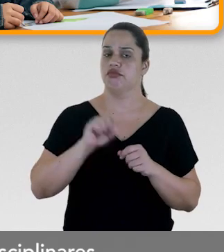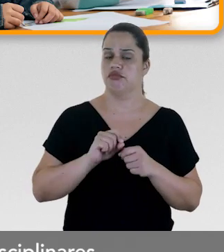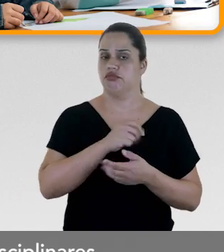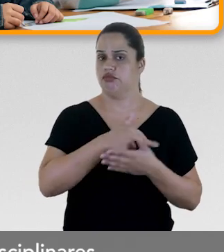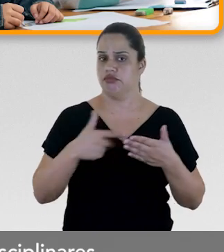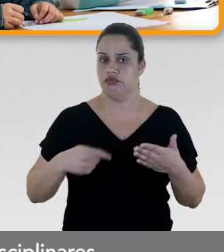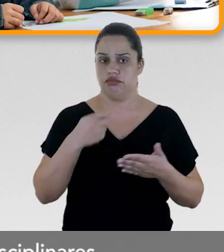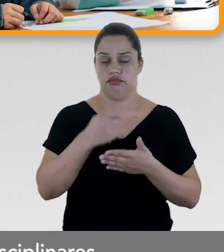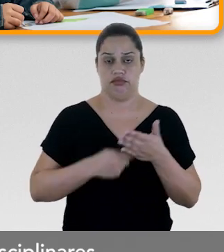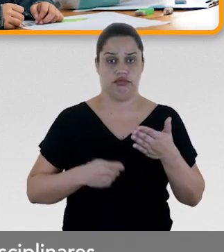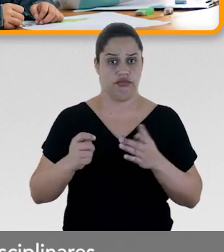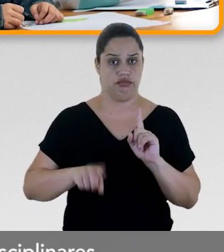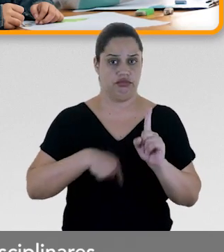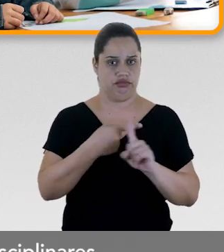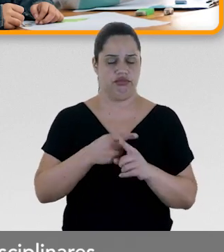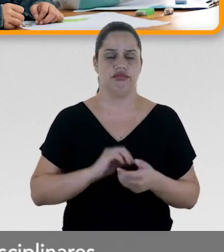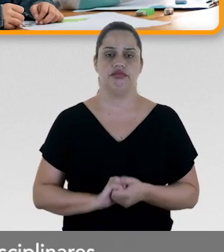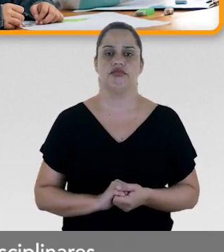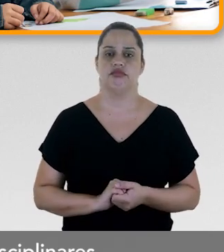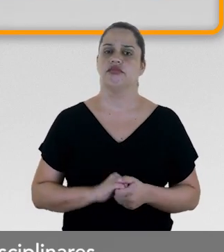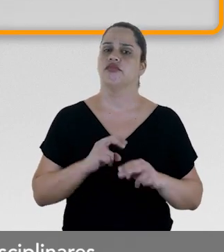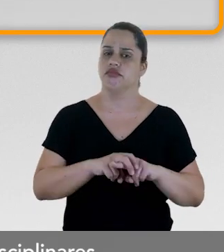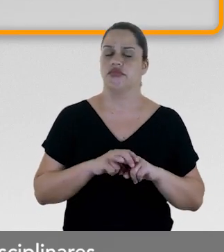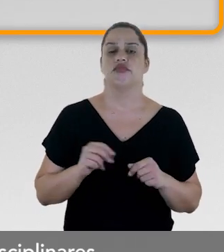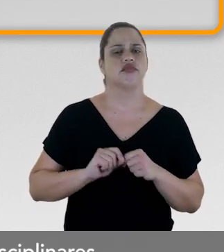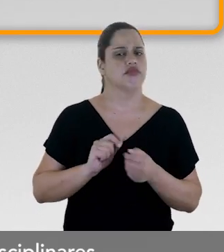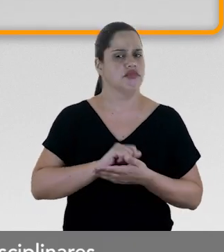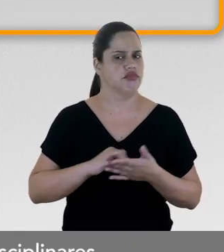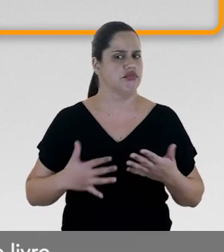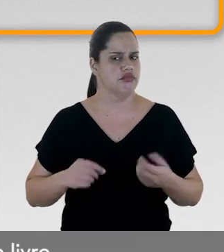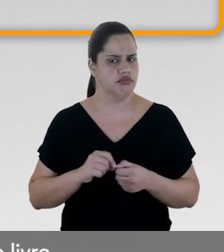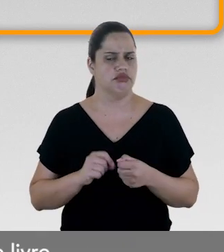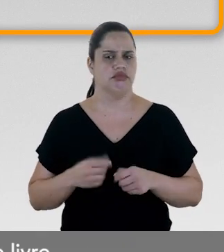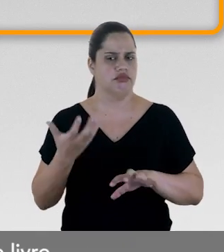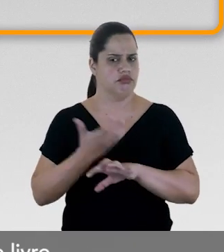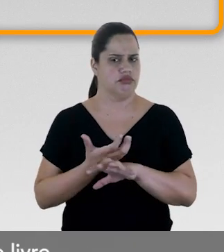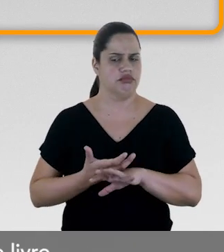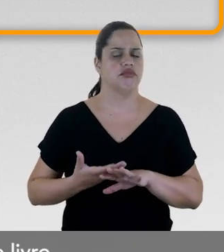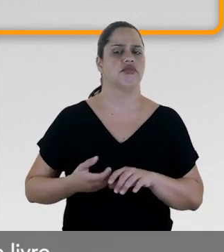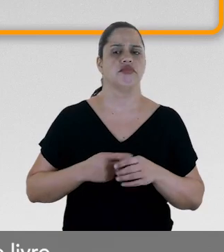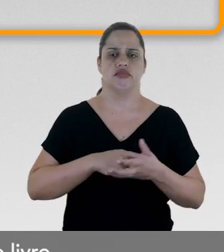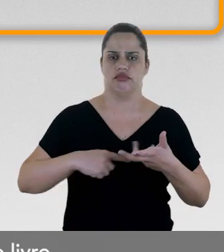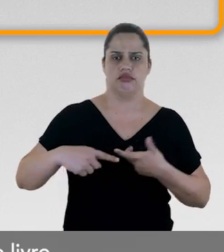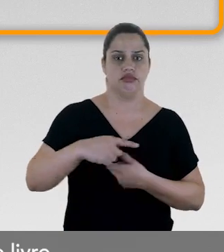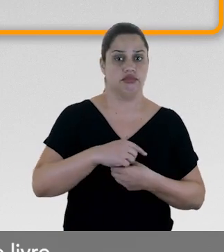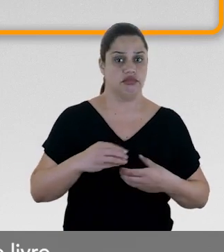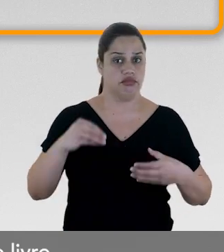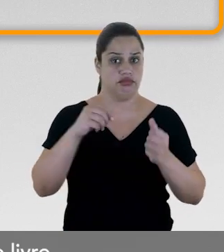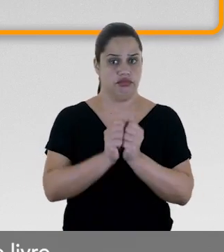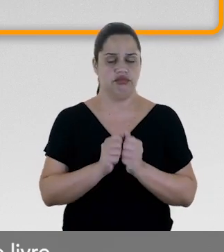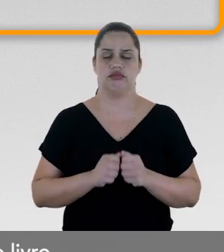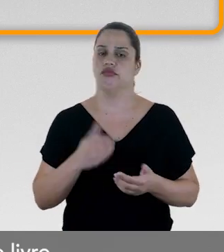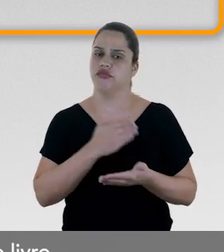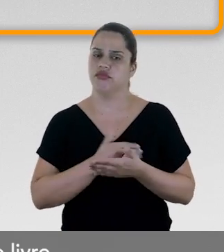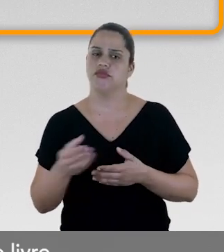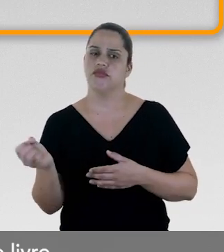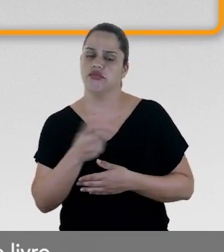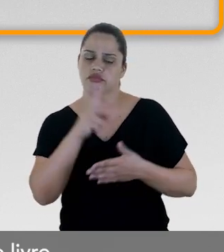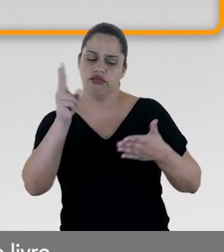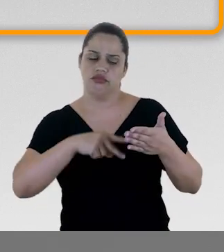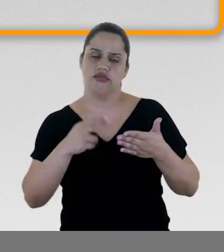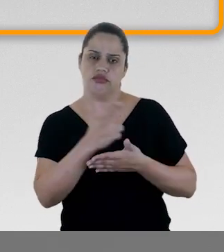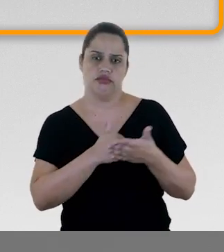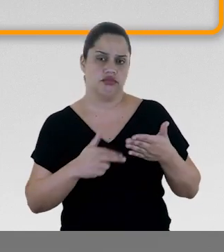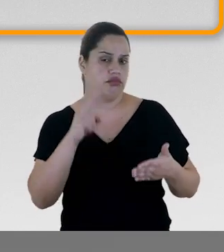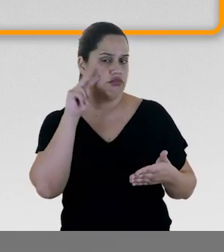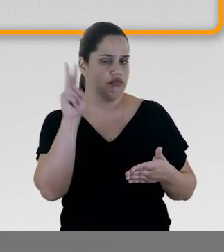realizar também atividades interdisciplinares. Comece explorando novamente as ilustrações do livro.